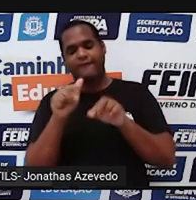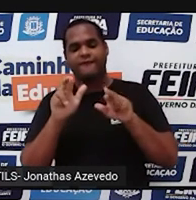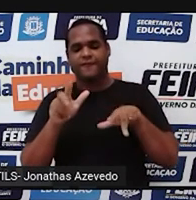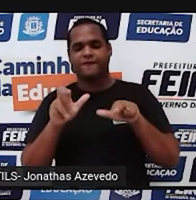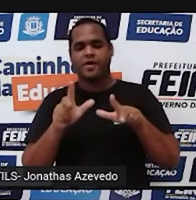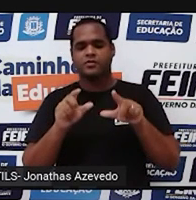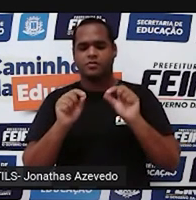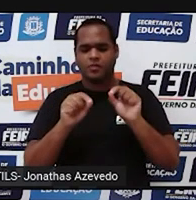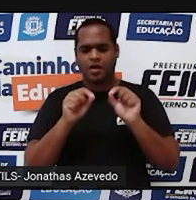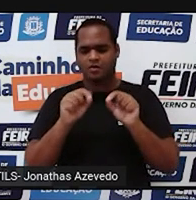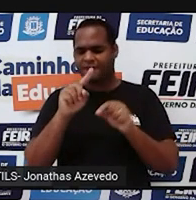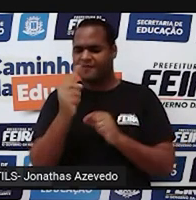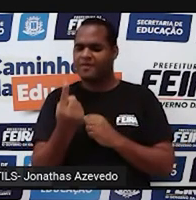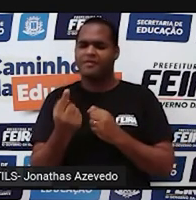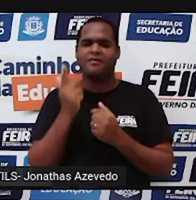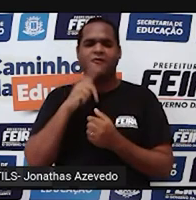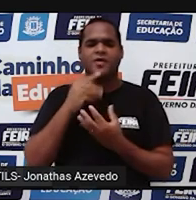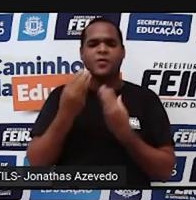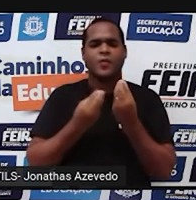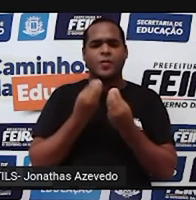um número com vírgula.